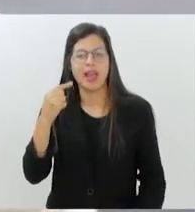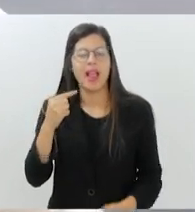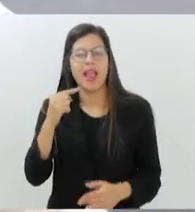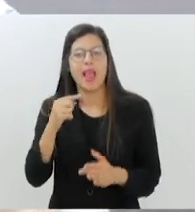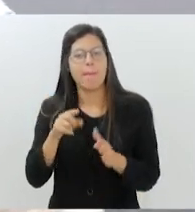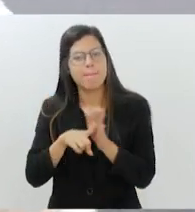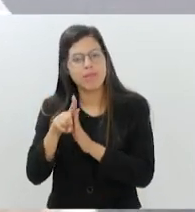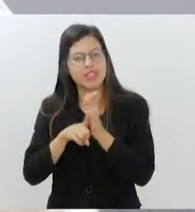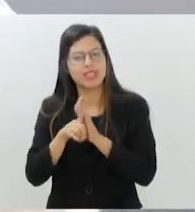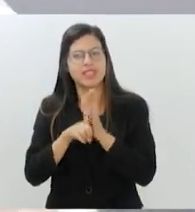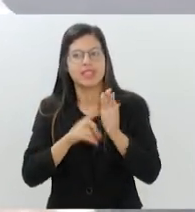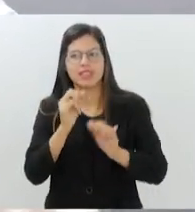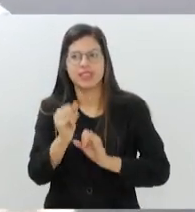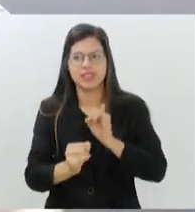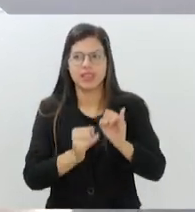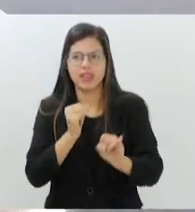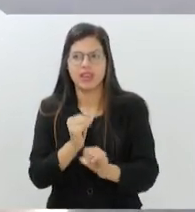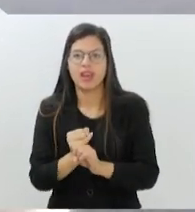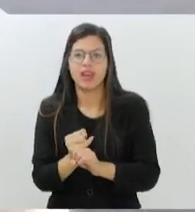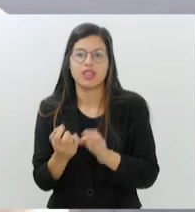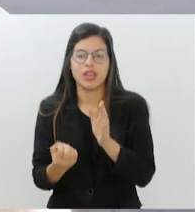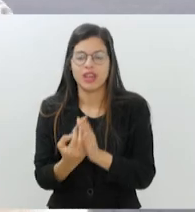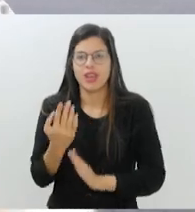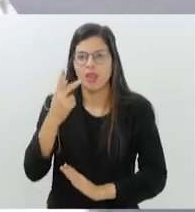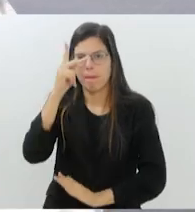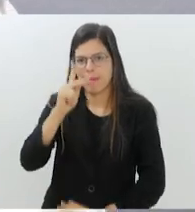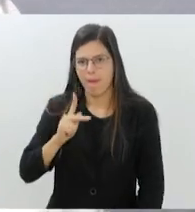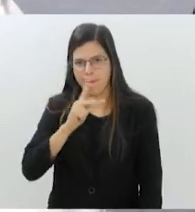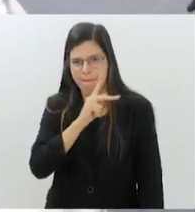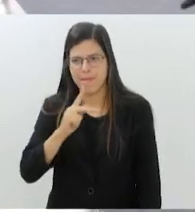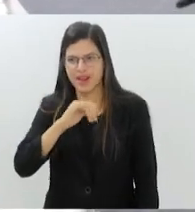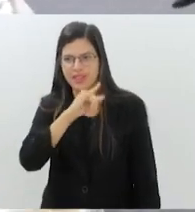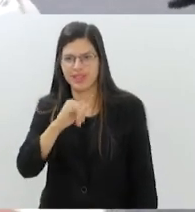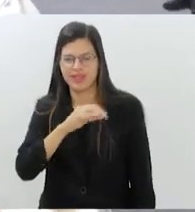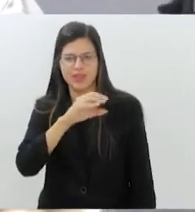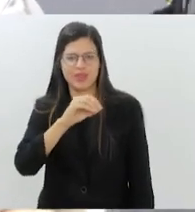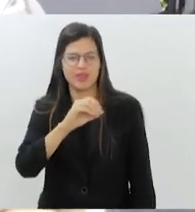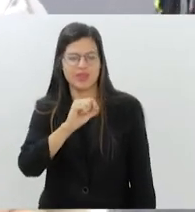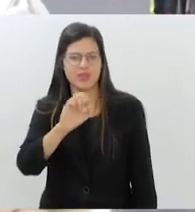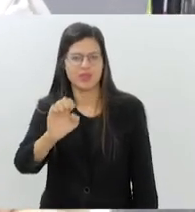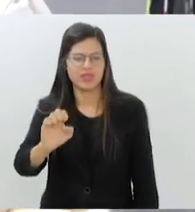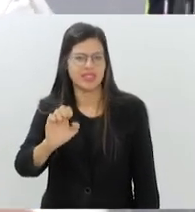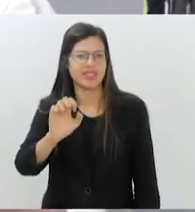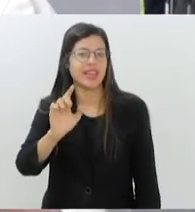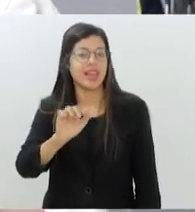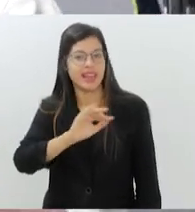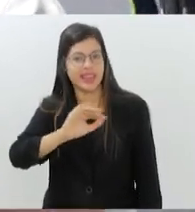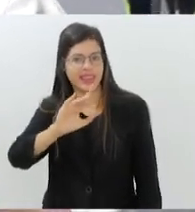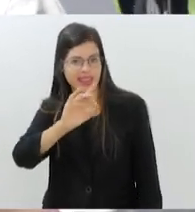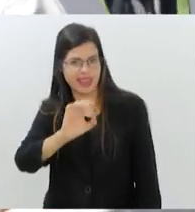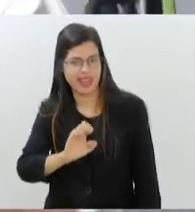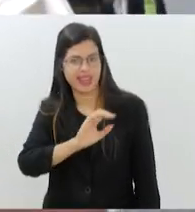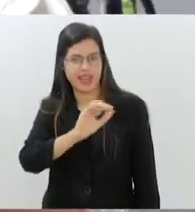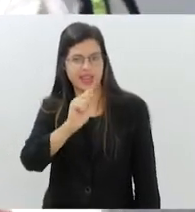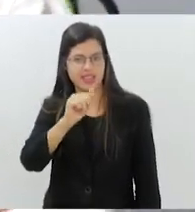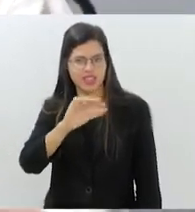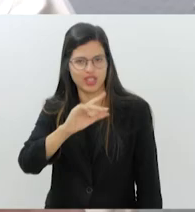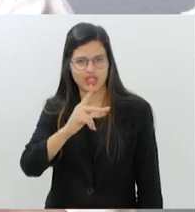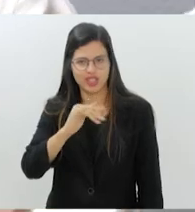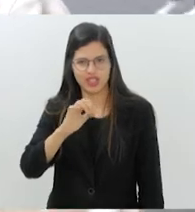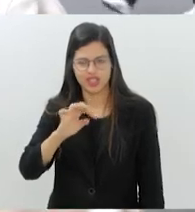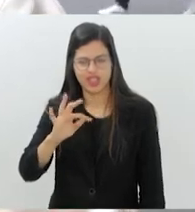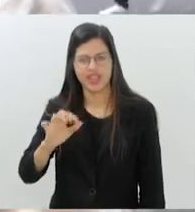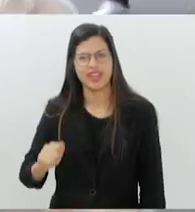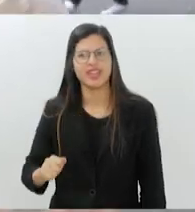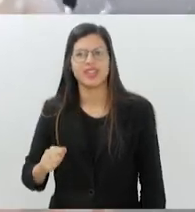instituição fundada pelo padre José de Anchieta, que hoje é santo, entendeu? Então, é uma instituição que todos nós vestimos a camisa